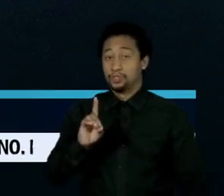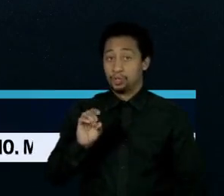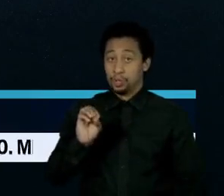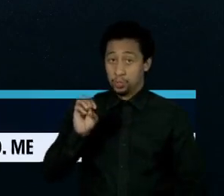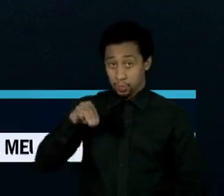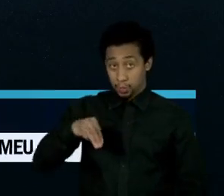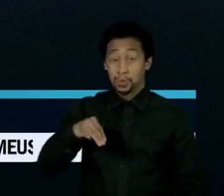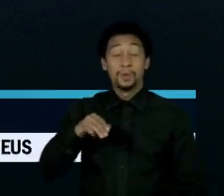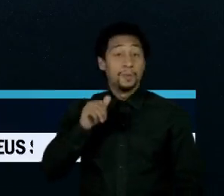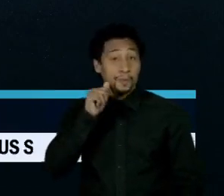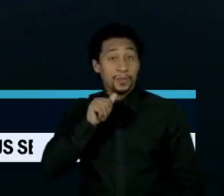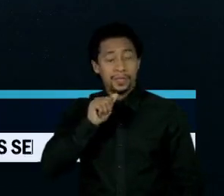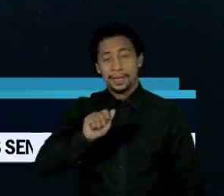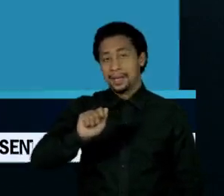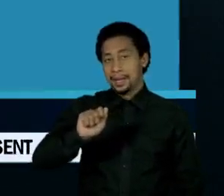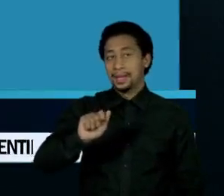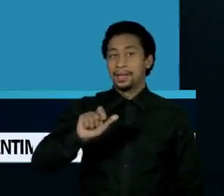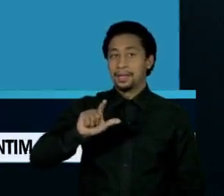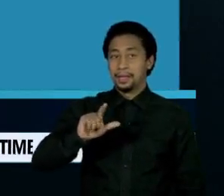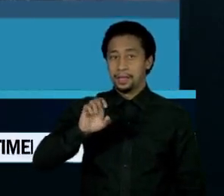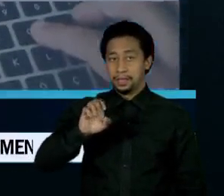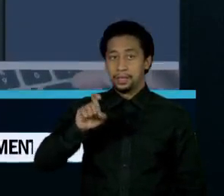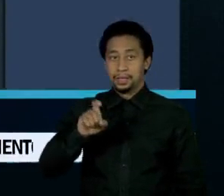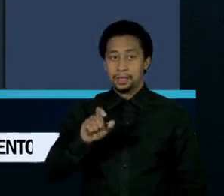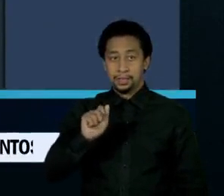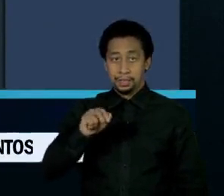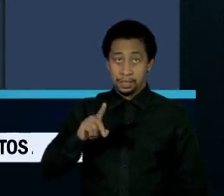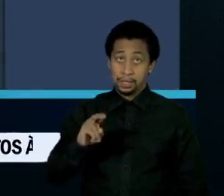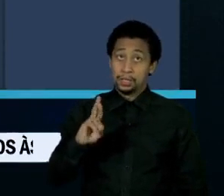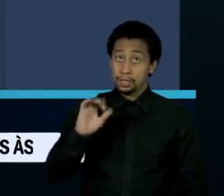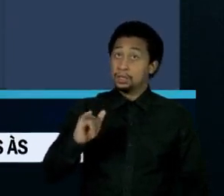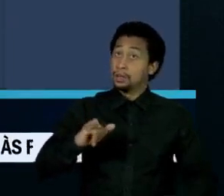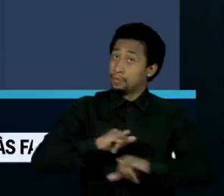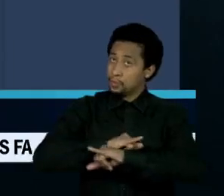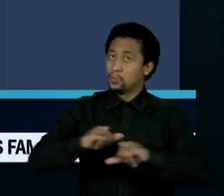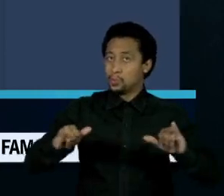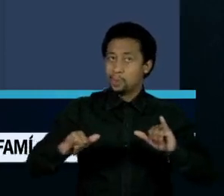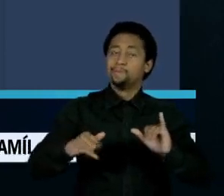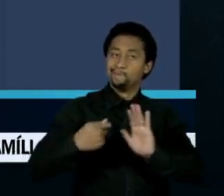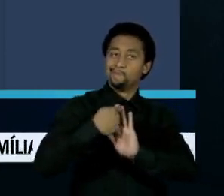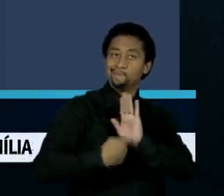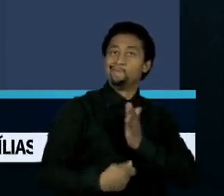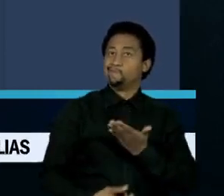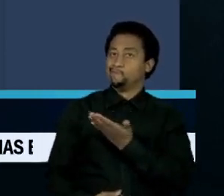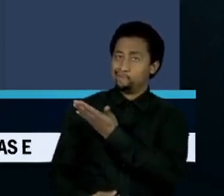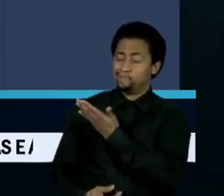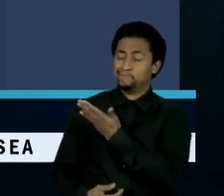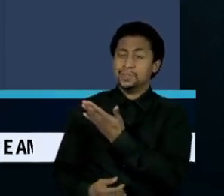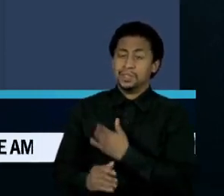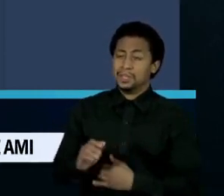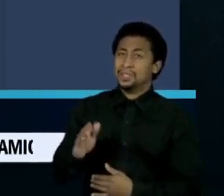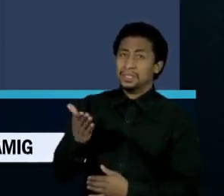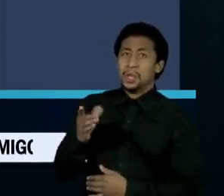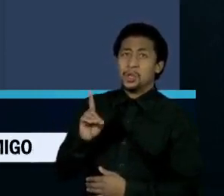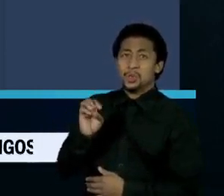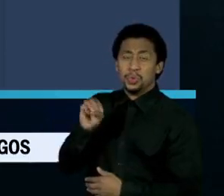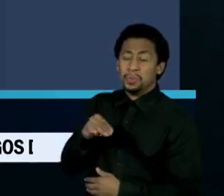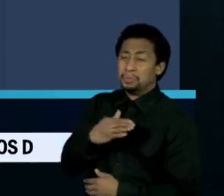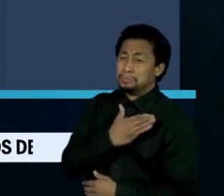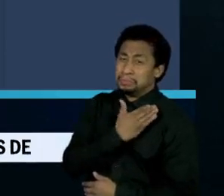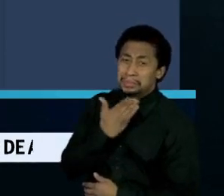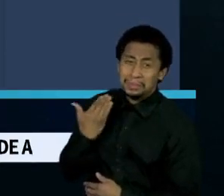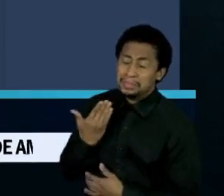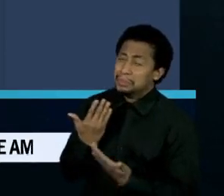brasileira Alessandra Sampaio, divulgou uma nota em que diz que o desfecho trágico da história põe fim à angústia de não saber o